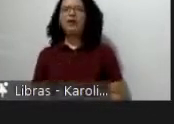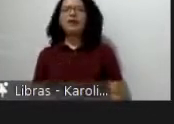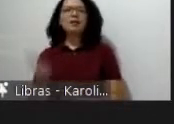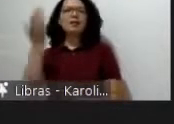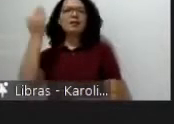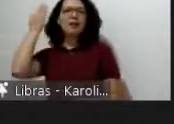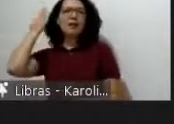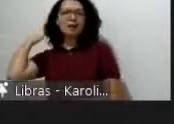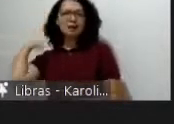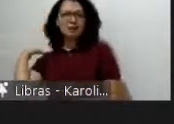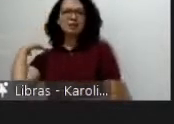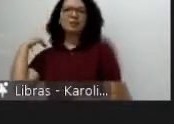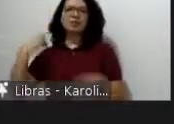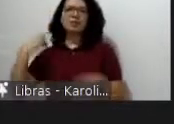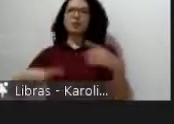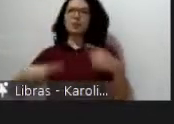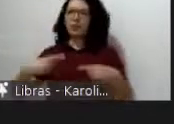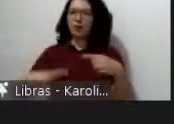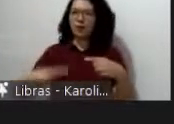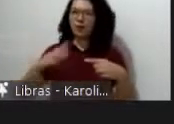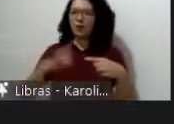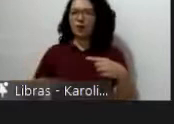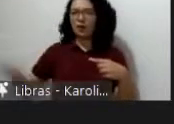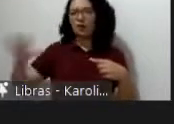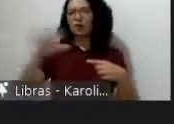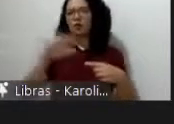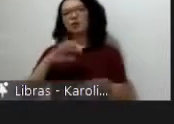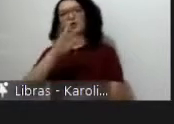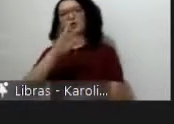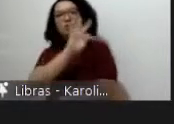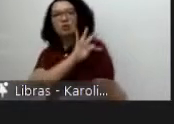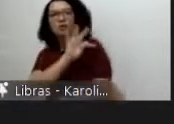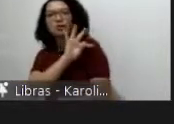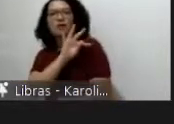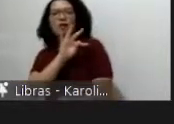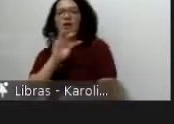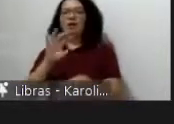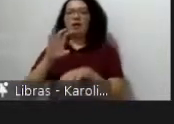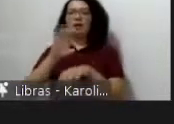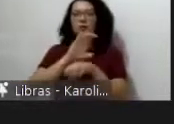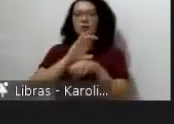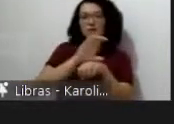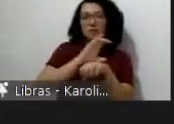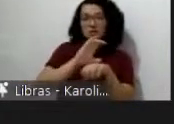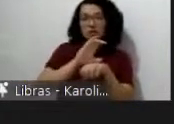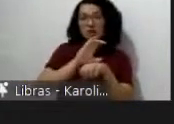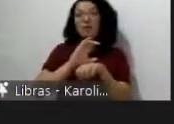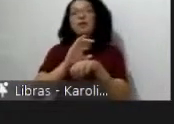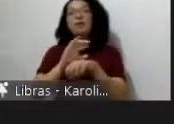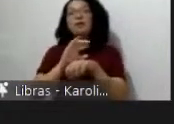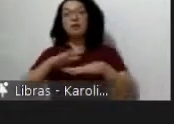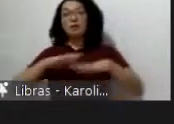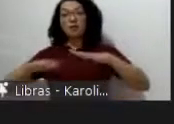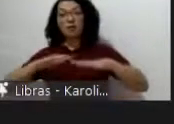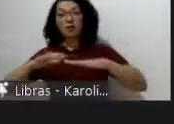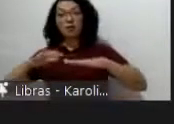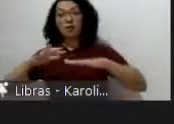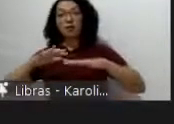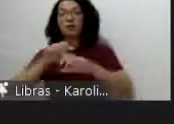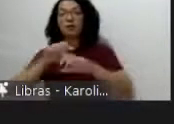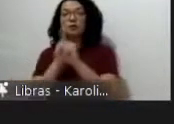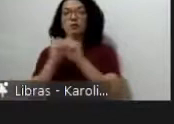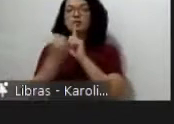o mundo técnico ao mundo da sociedade civil dos movimentos sociais então a ideia dos estudos latino